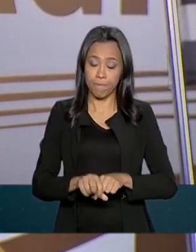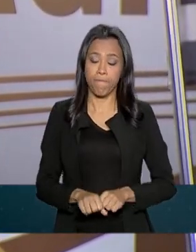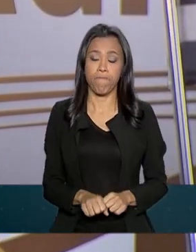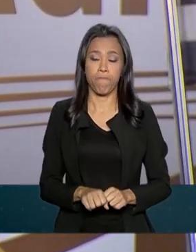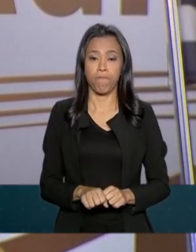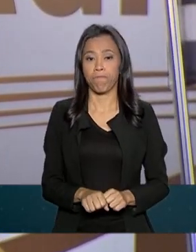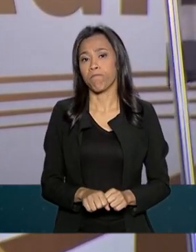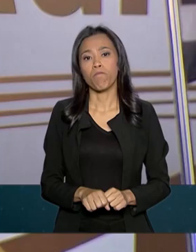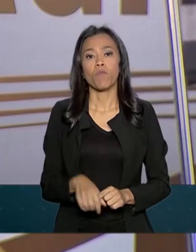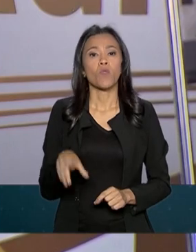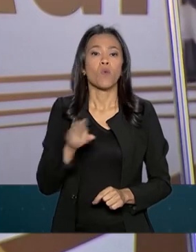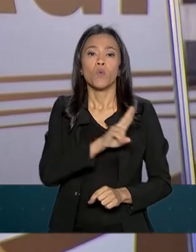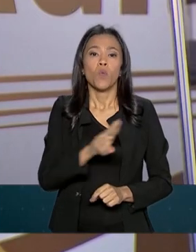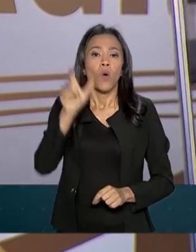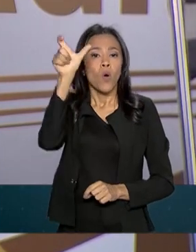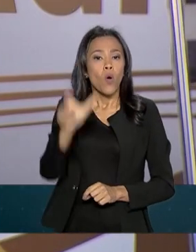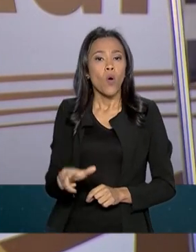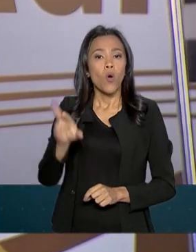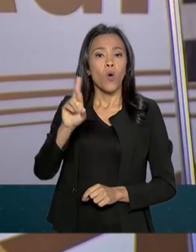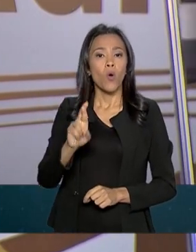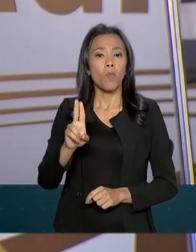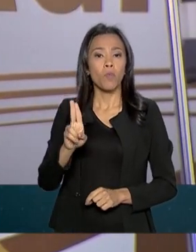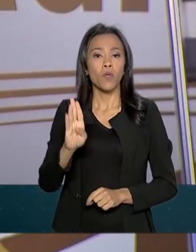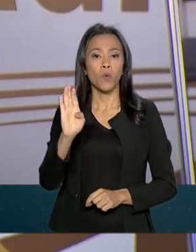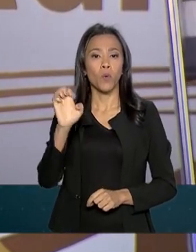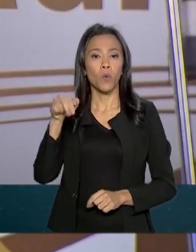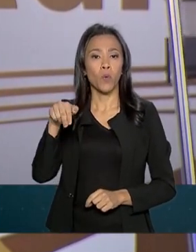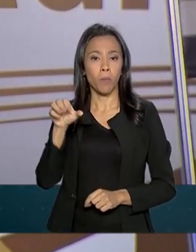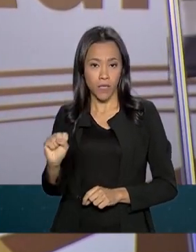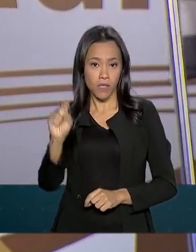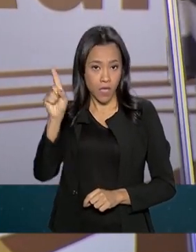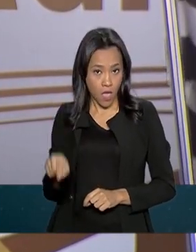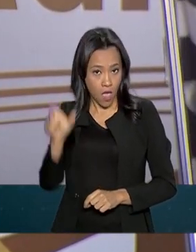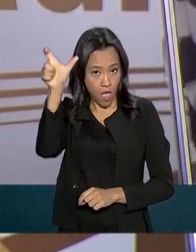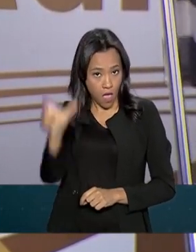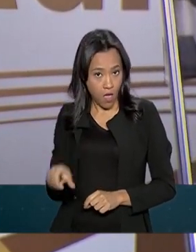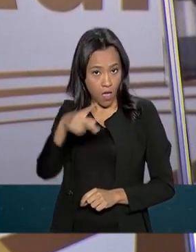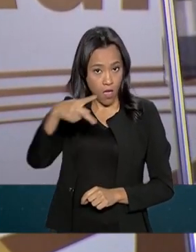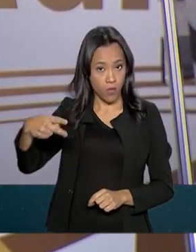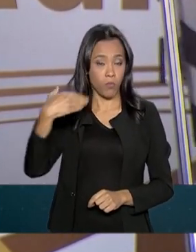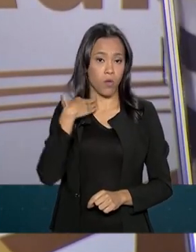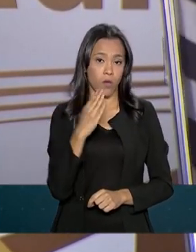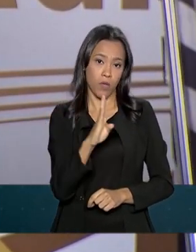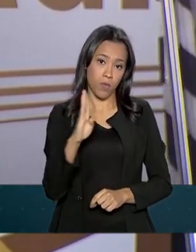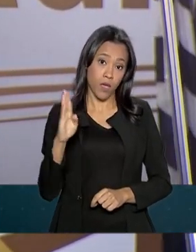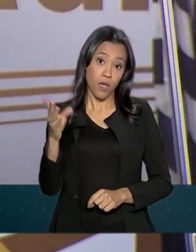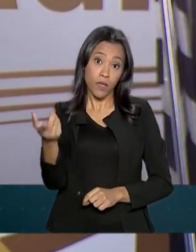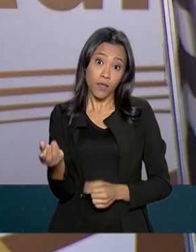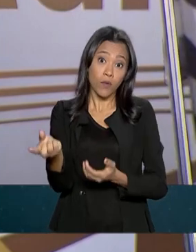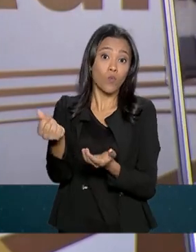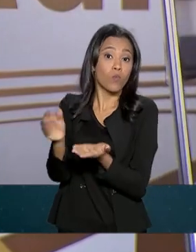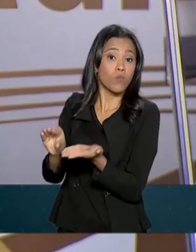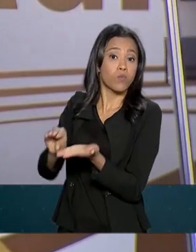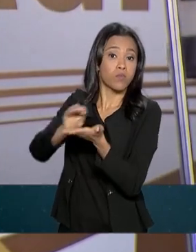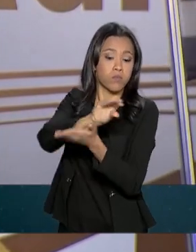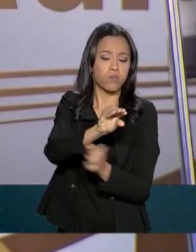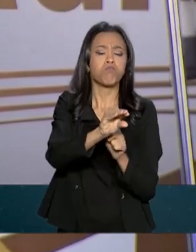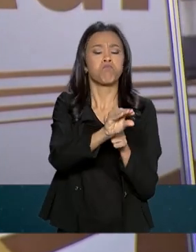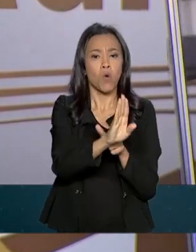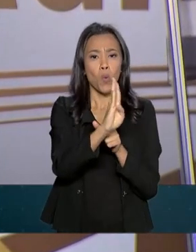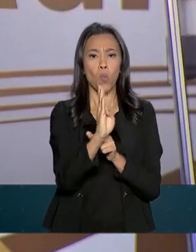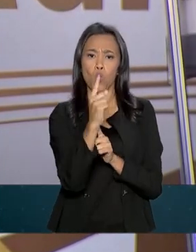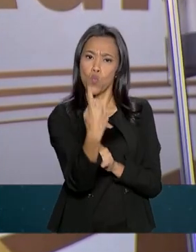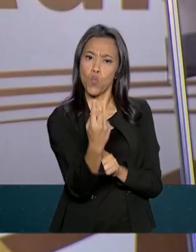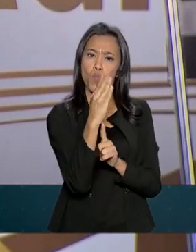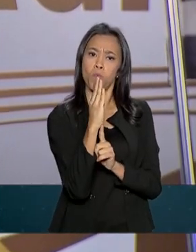Rubem Novaes, presidente do Banco do Brasil, que traz um bilhão de reais para